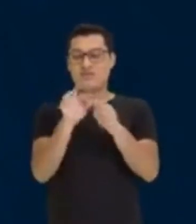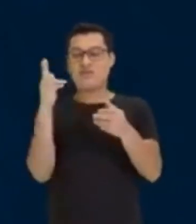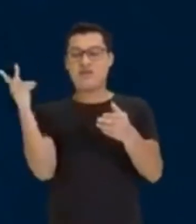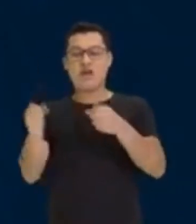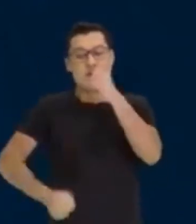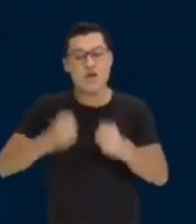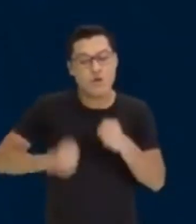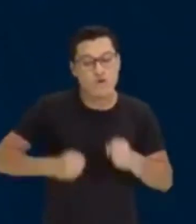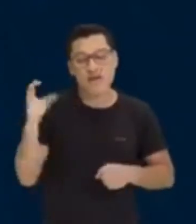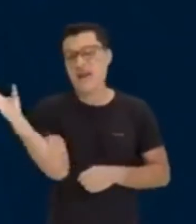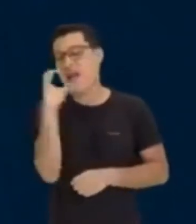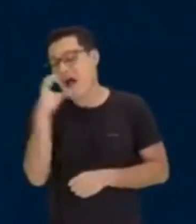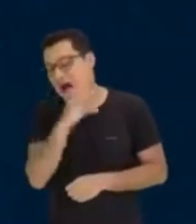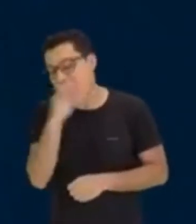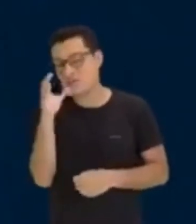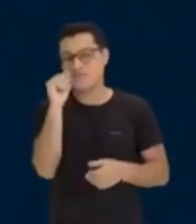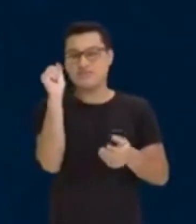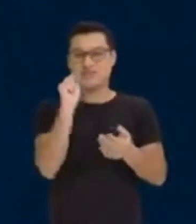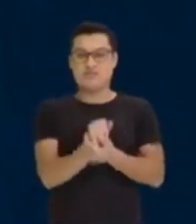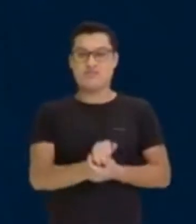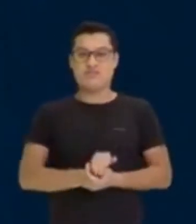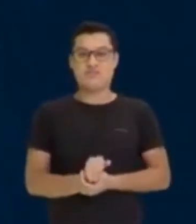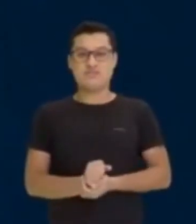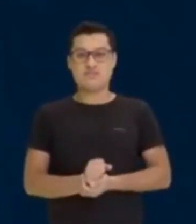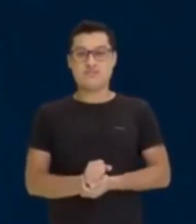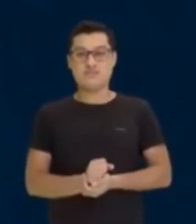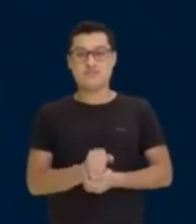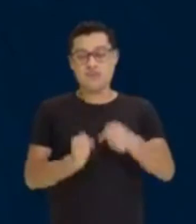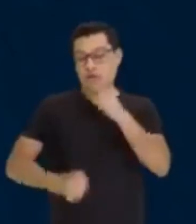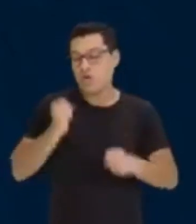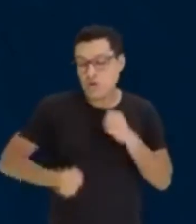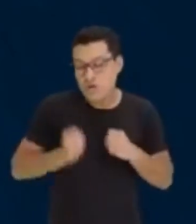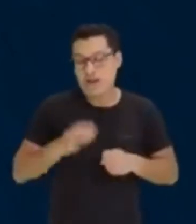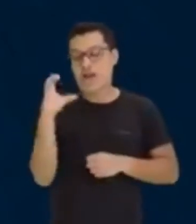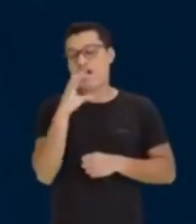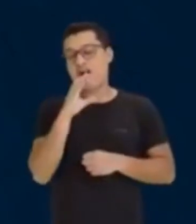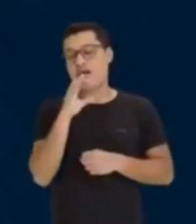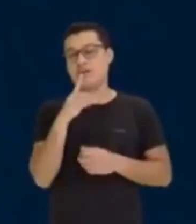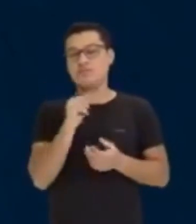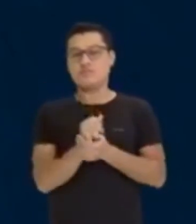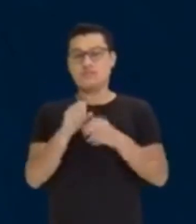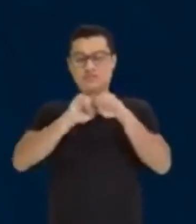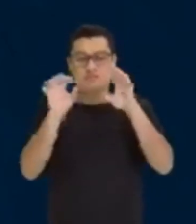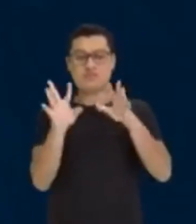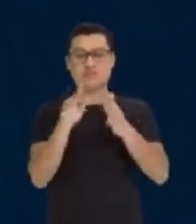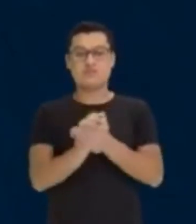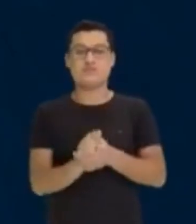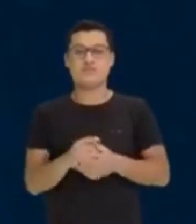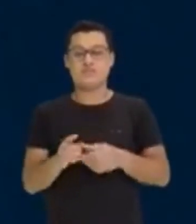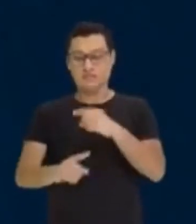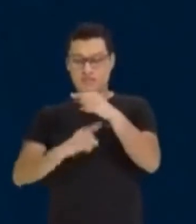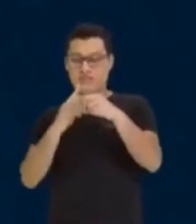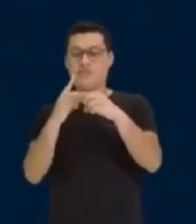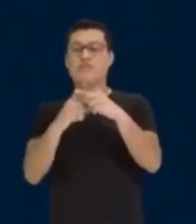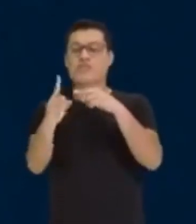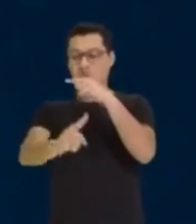tão rapidamente? Gente, para ele correr tão rapidamente, é claro, a velocidade dele aumenta cada vez mais. Então